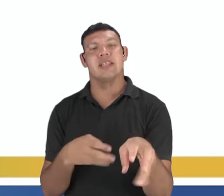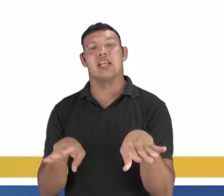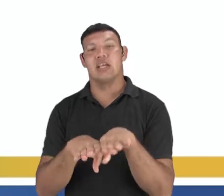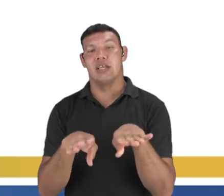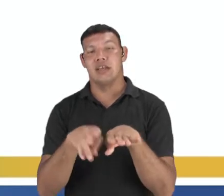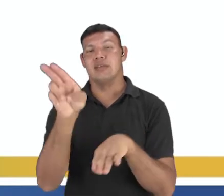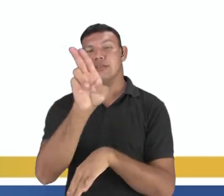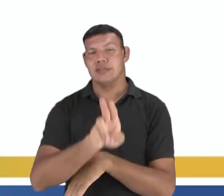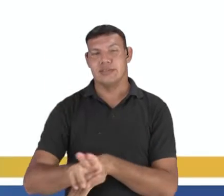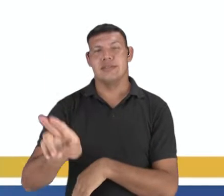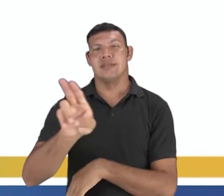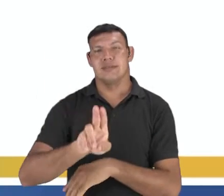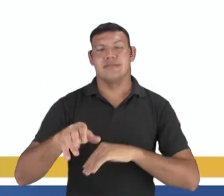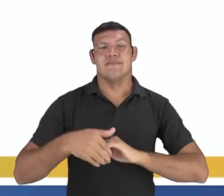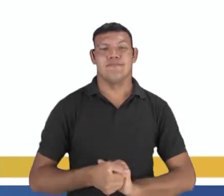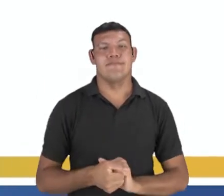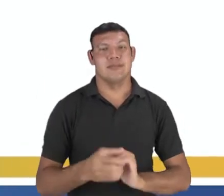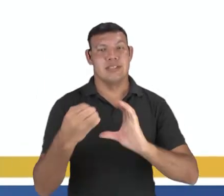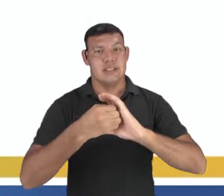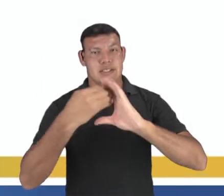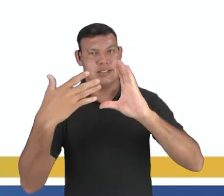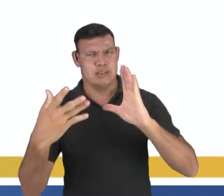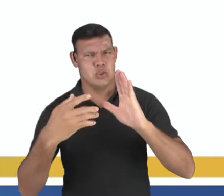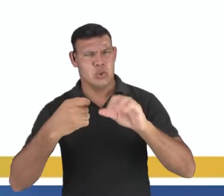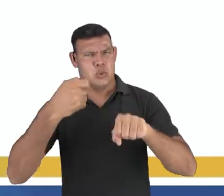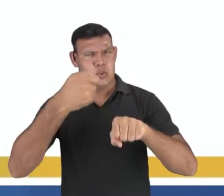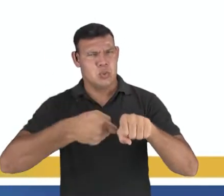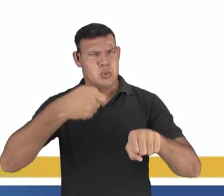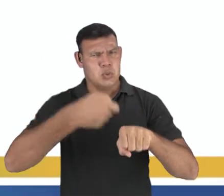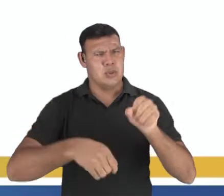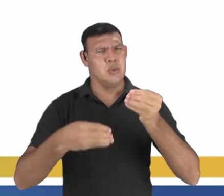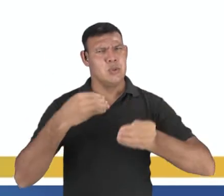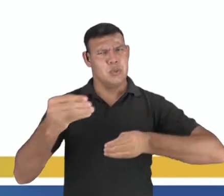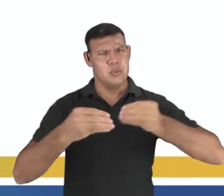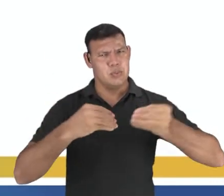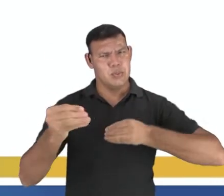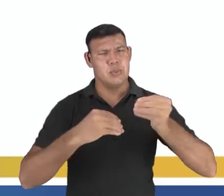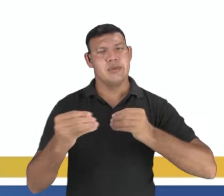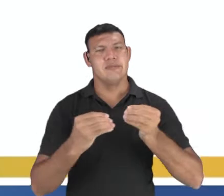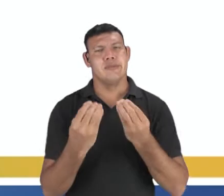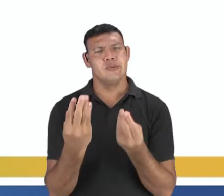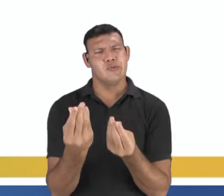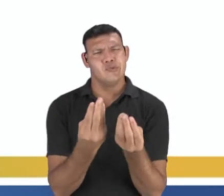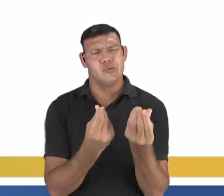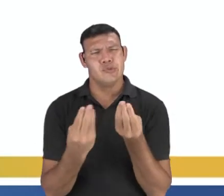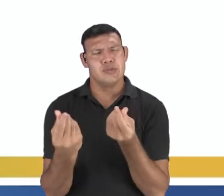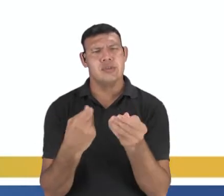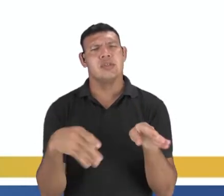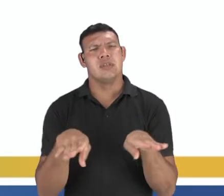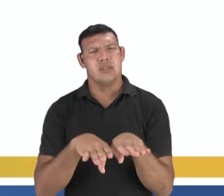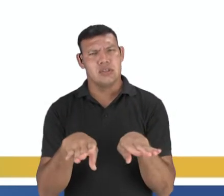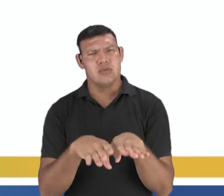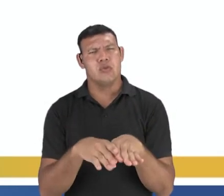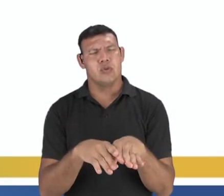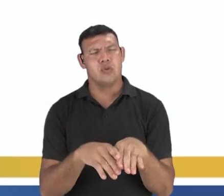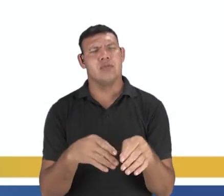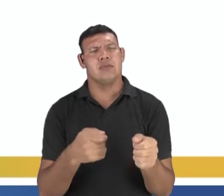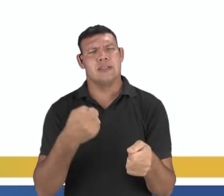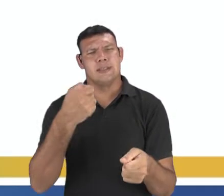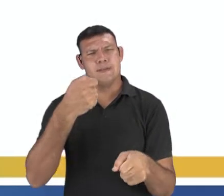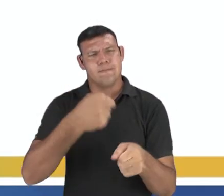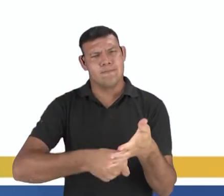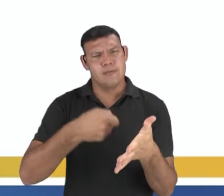usadas segundo as suas propriedades de rigidez, flexibilidade, tonalidade e resistência. O